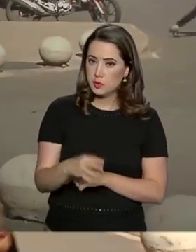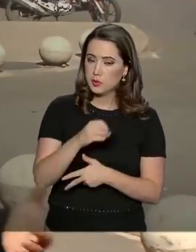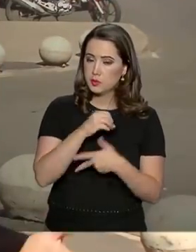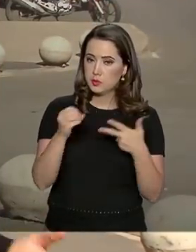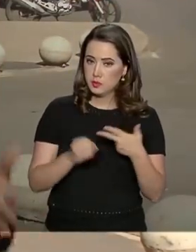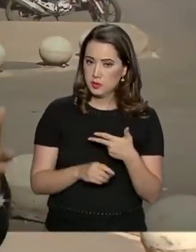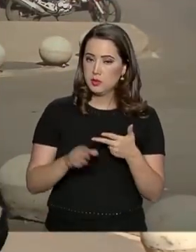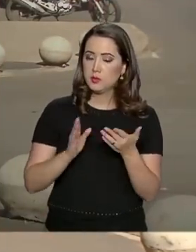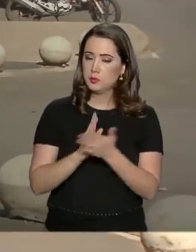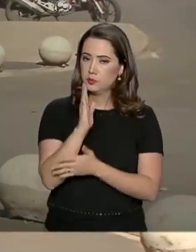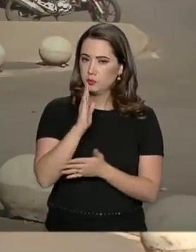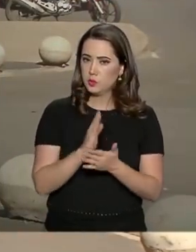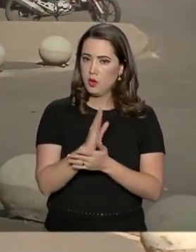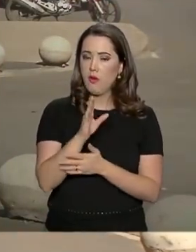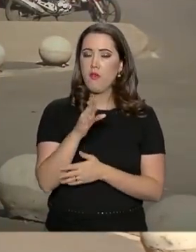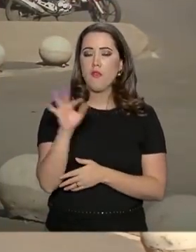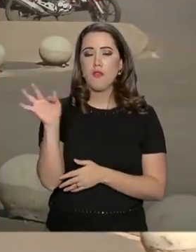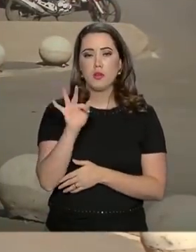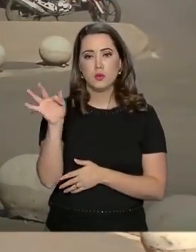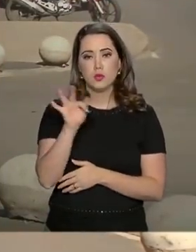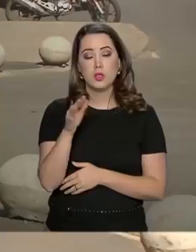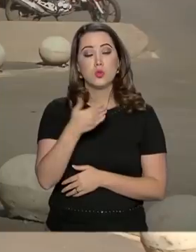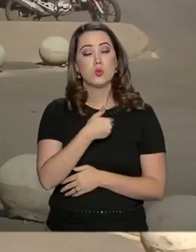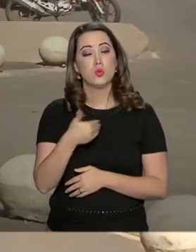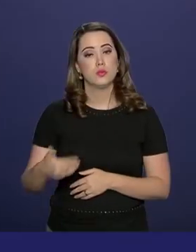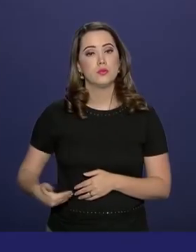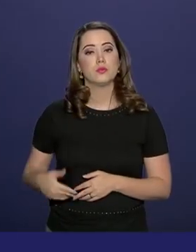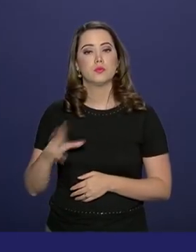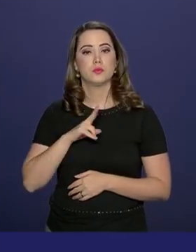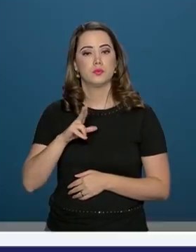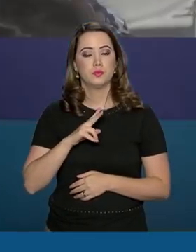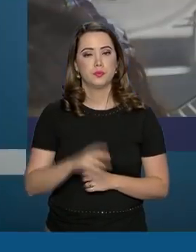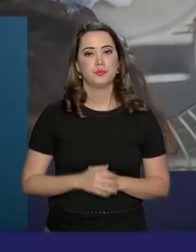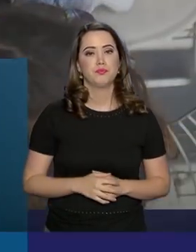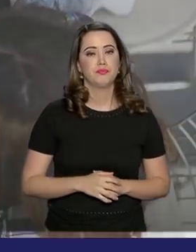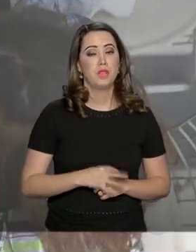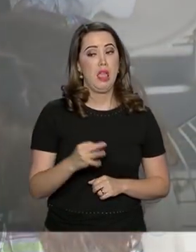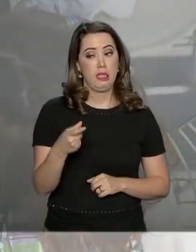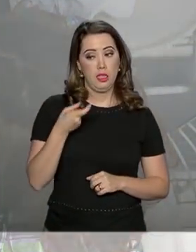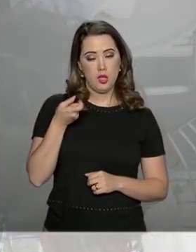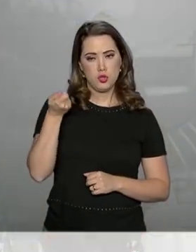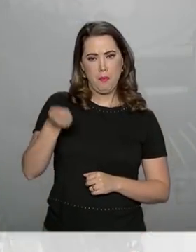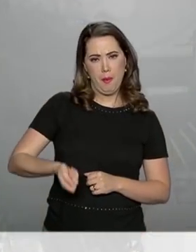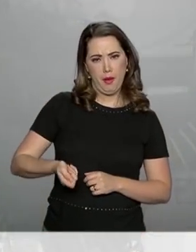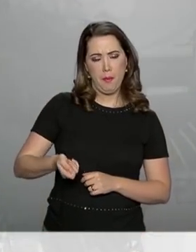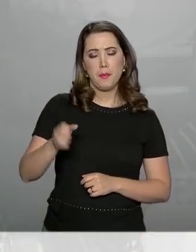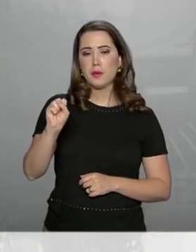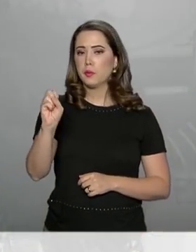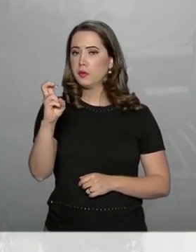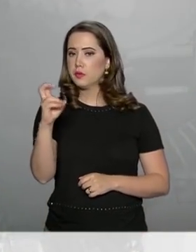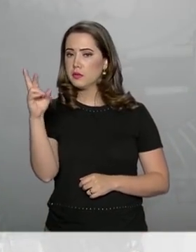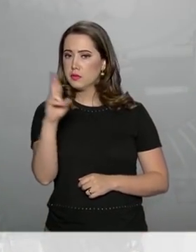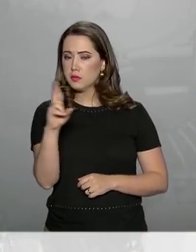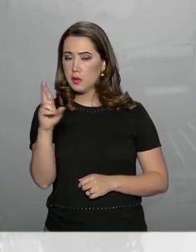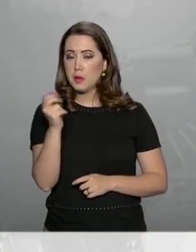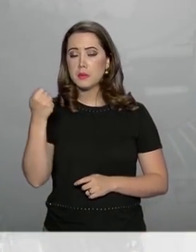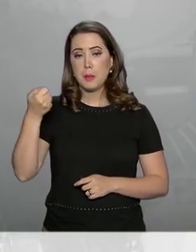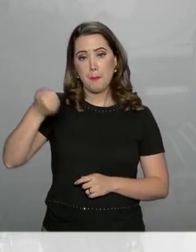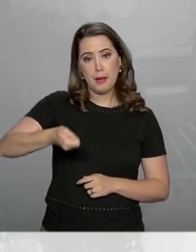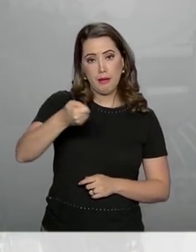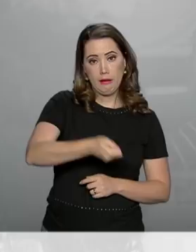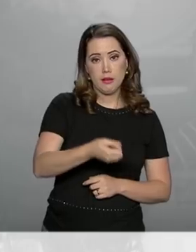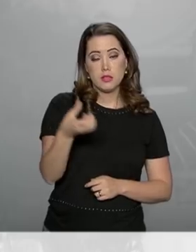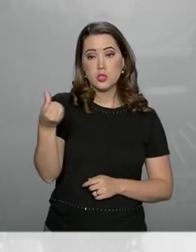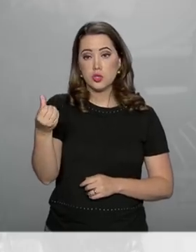também é aproveitado em faculdades públicas e particulares. A taxa de inscrição é de R 85 e deve ser paga